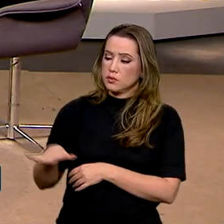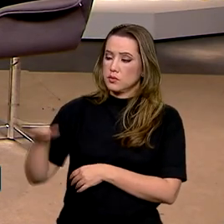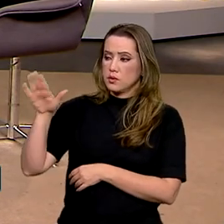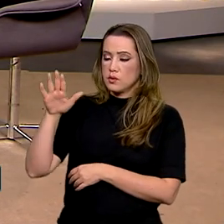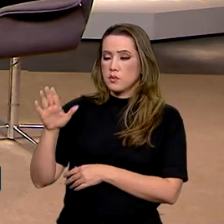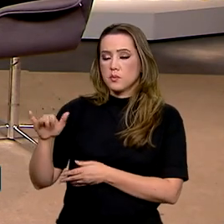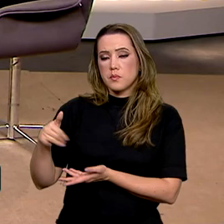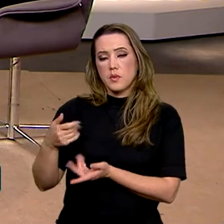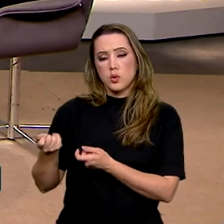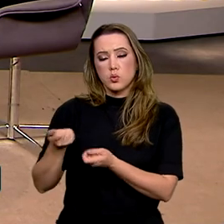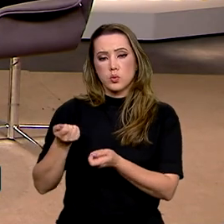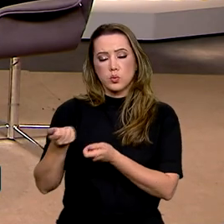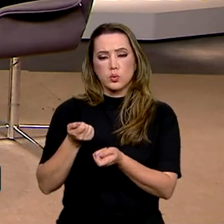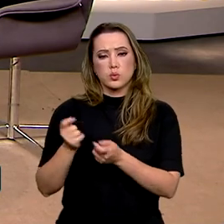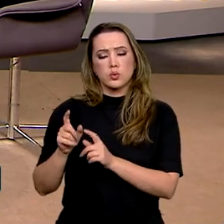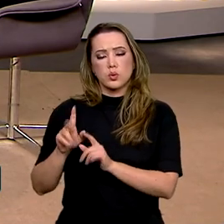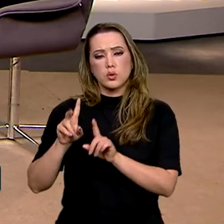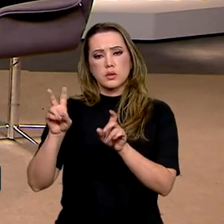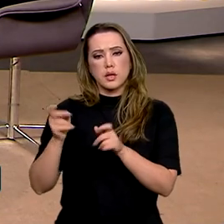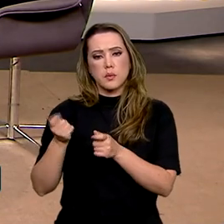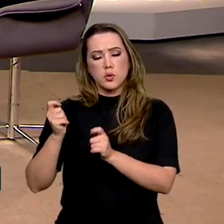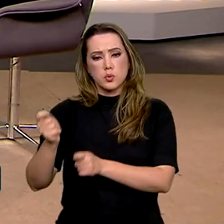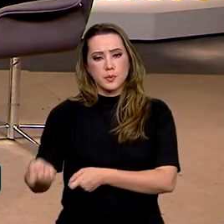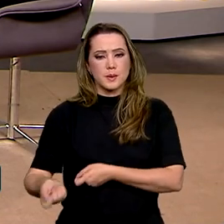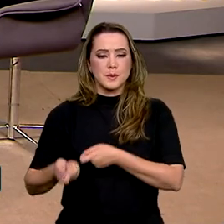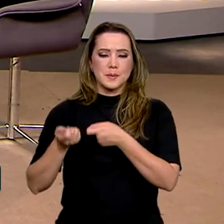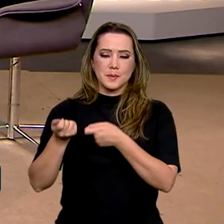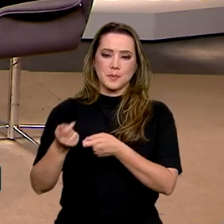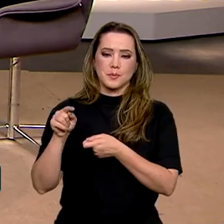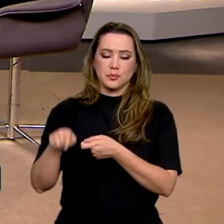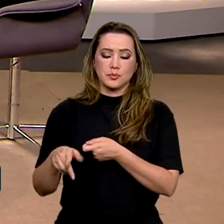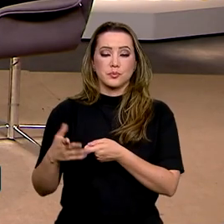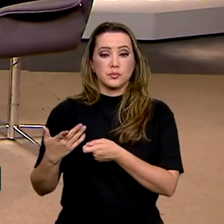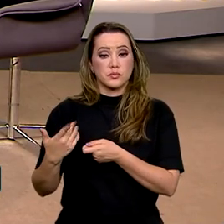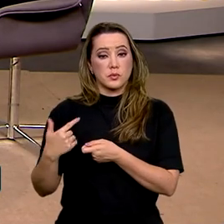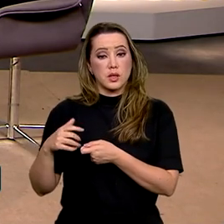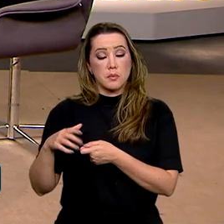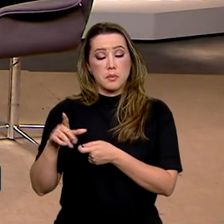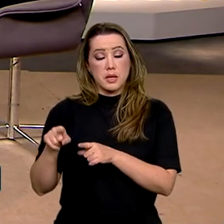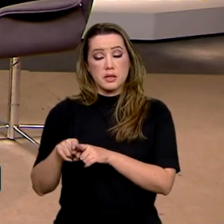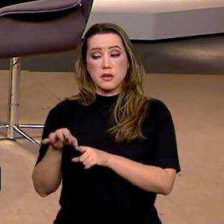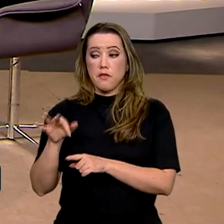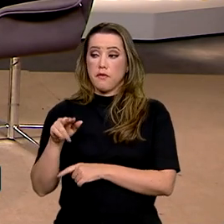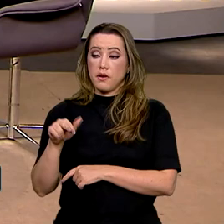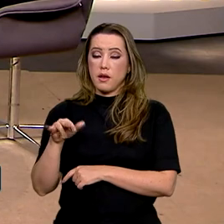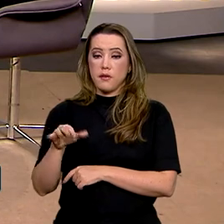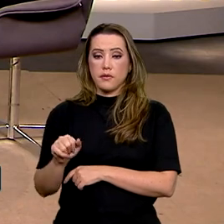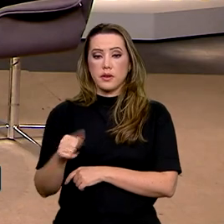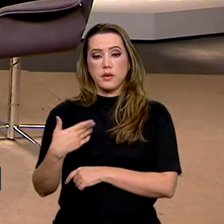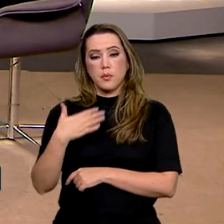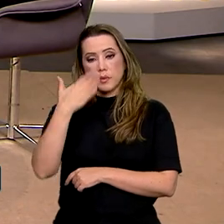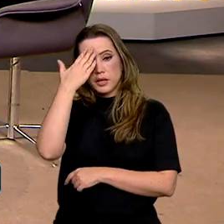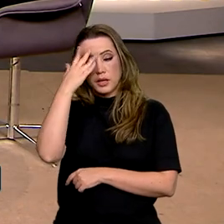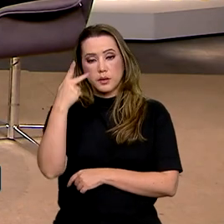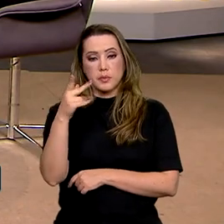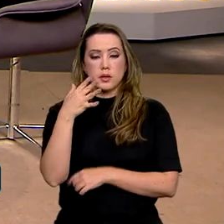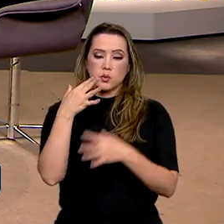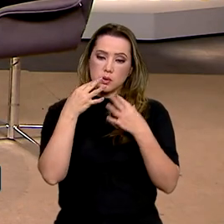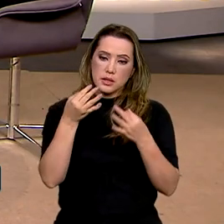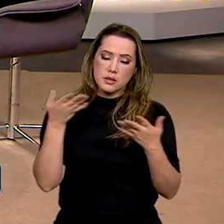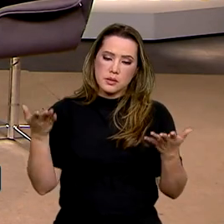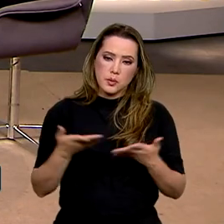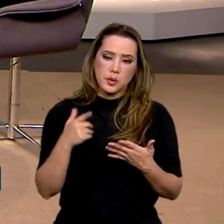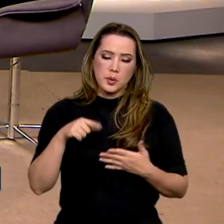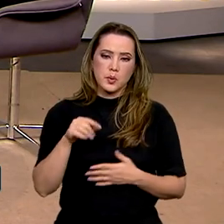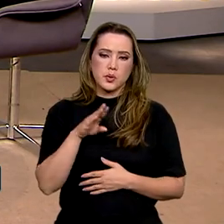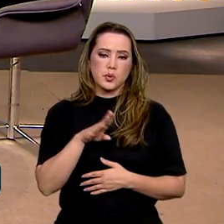registro, monitoramento e pesquisa do Ministério da Pesca e Agricultura, Flávia Lucena Fredor. Muito obrigada pela sua atenção aqui no Brasil